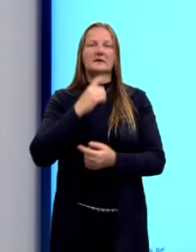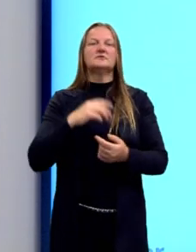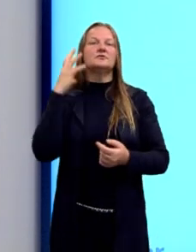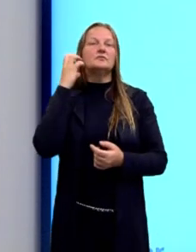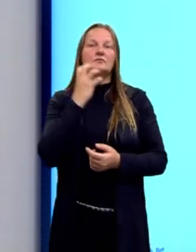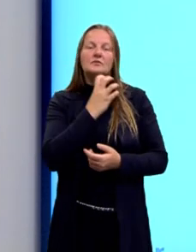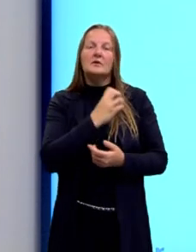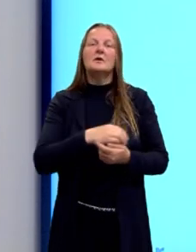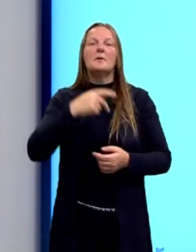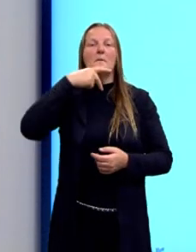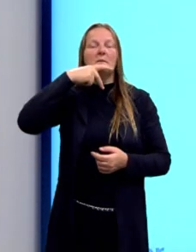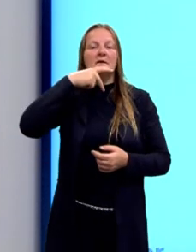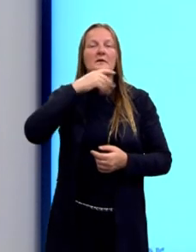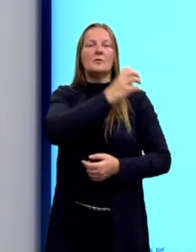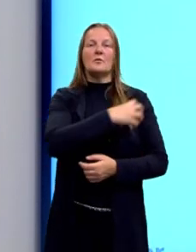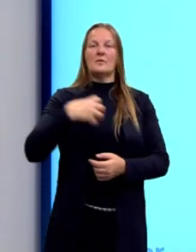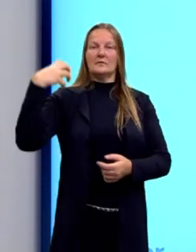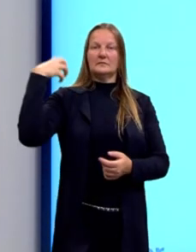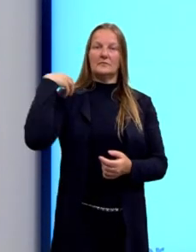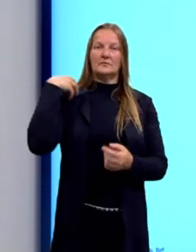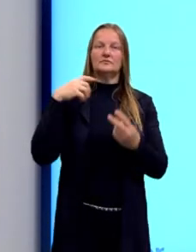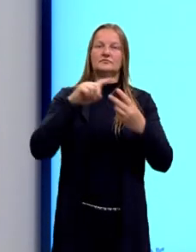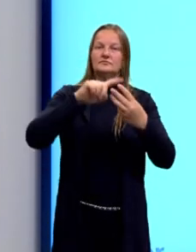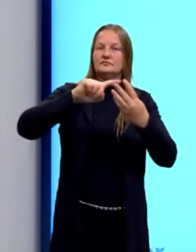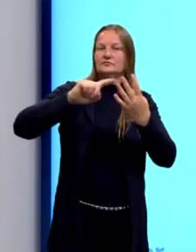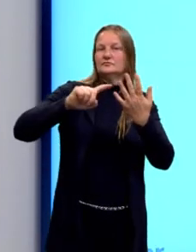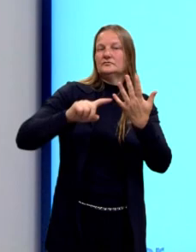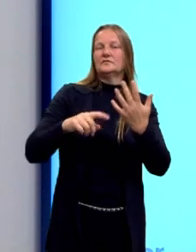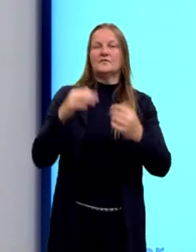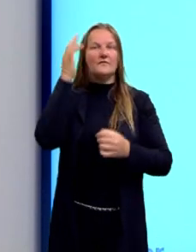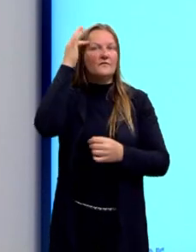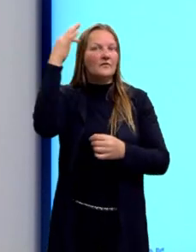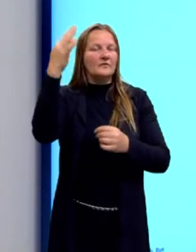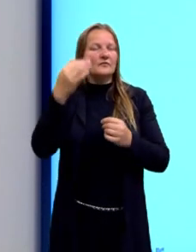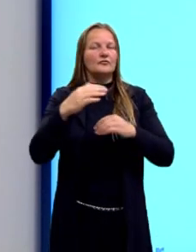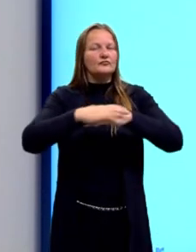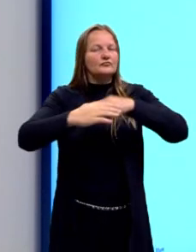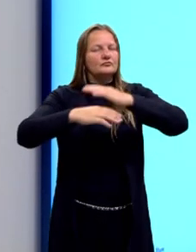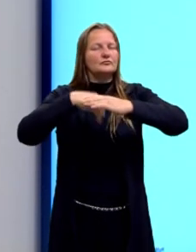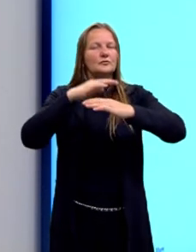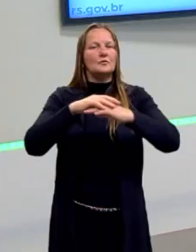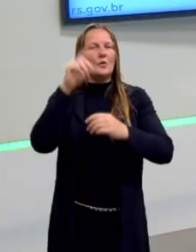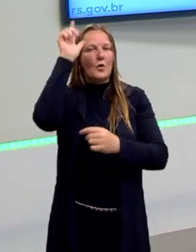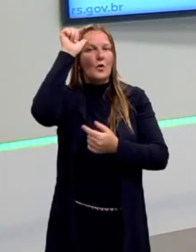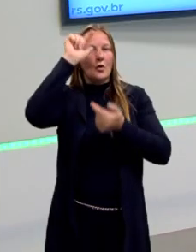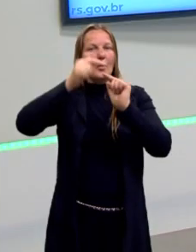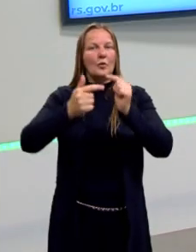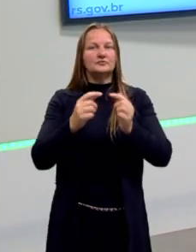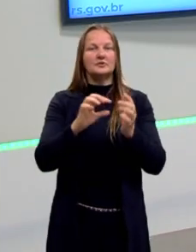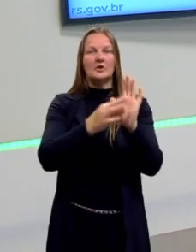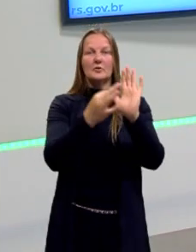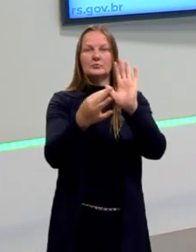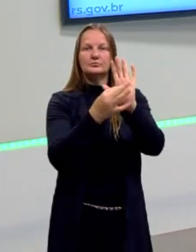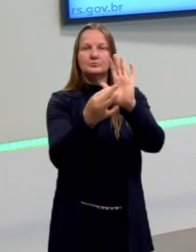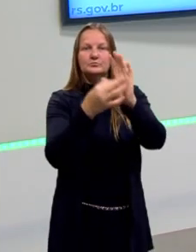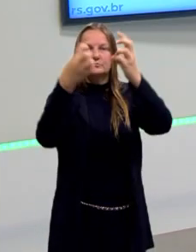Platão. E aí é Aristóteles que vai montar essa lógica argumentativa,